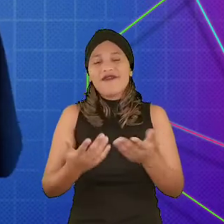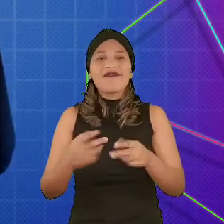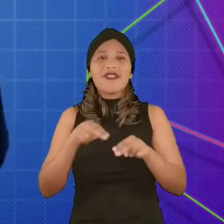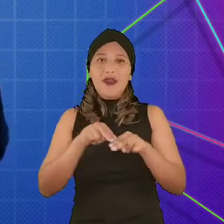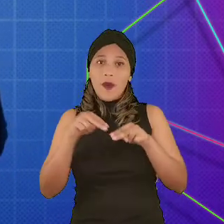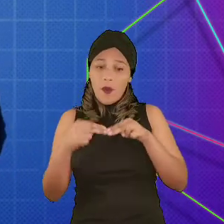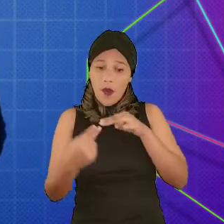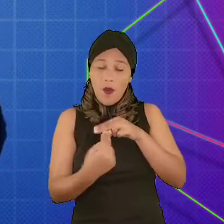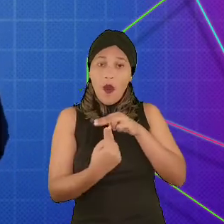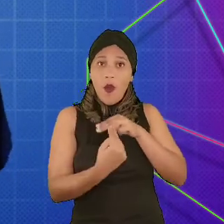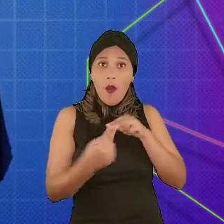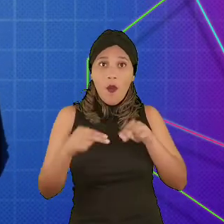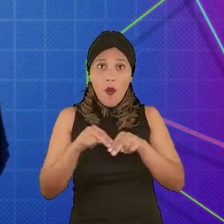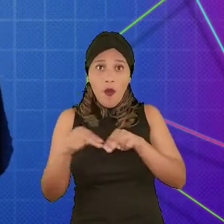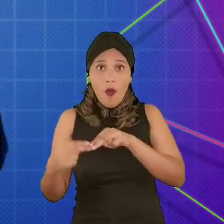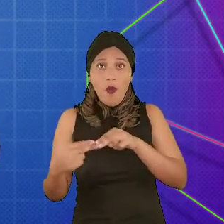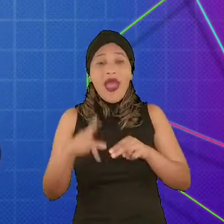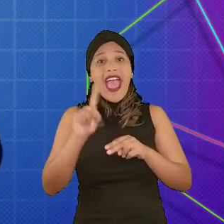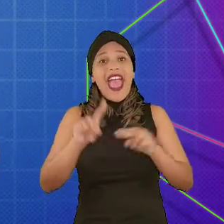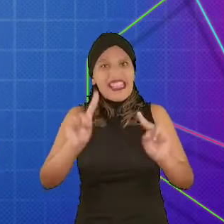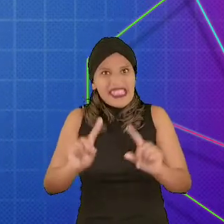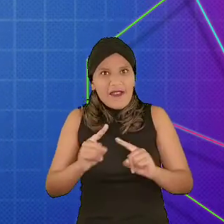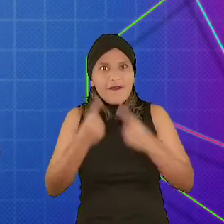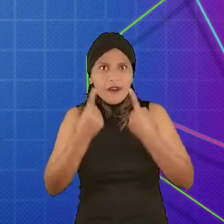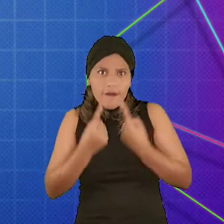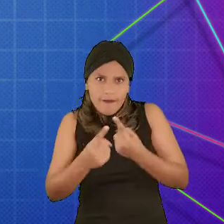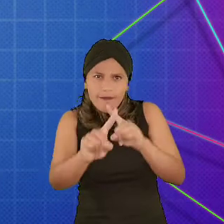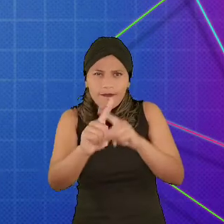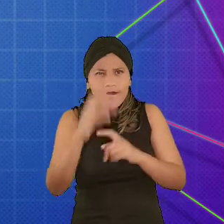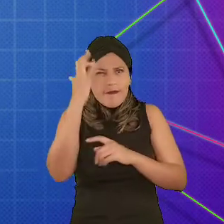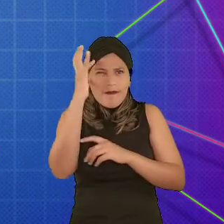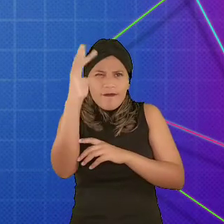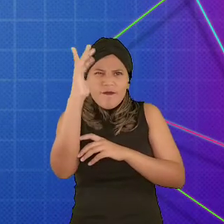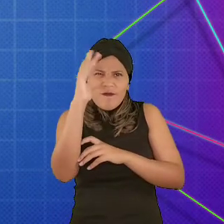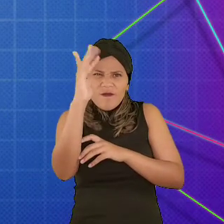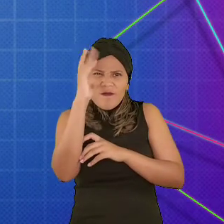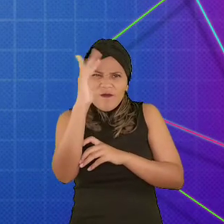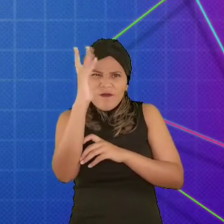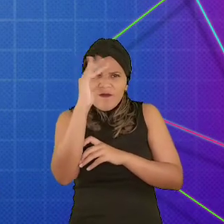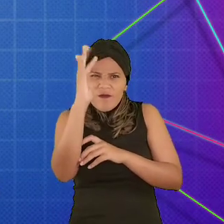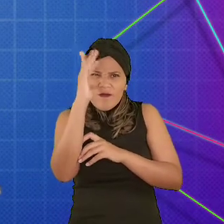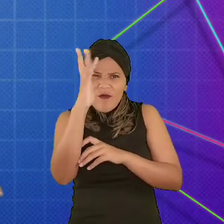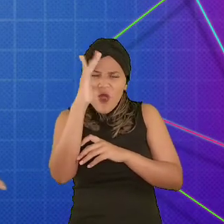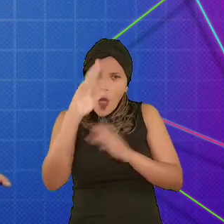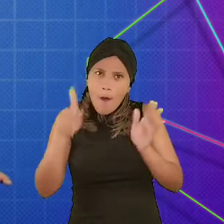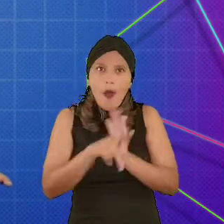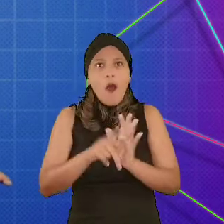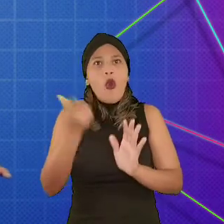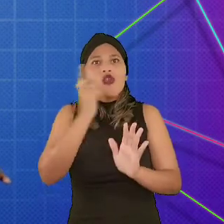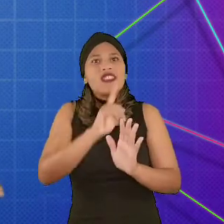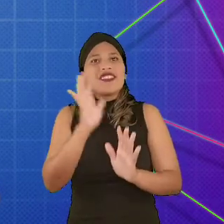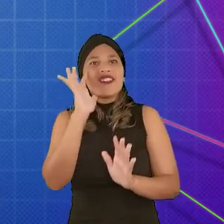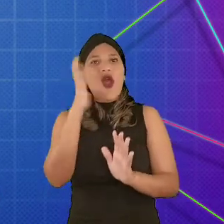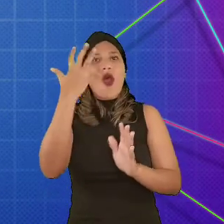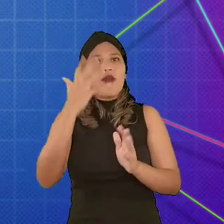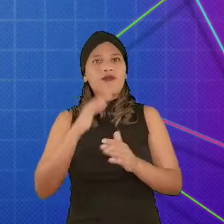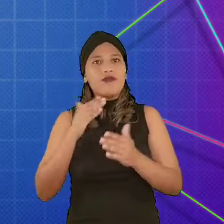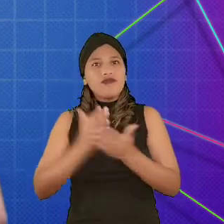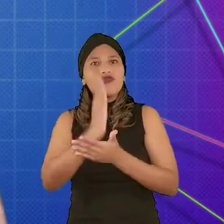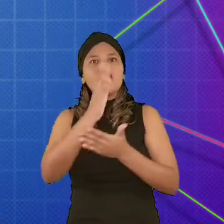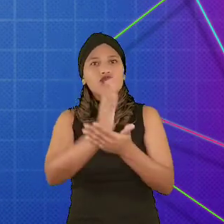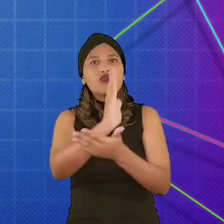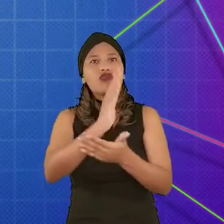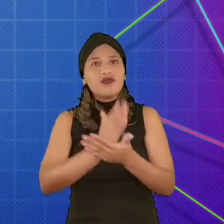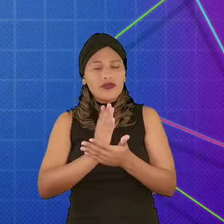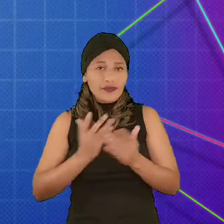puzzles nos jogos são justamente desafios que fazem com que o jogador tenha que usar o raciocínio lógico para solucionar e ultrapassar.